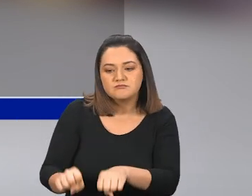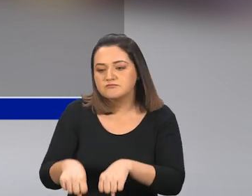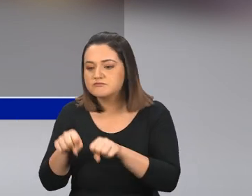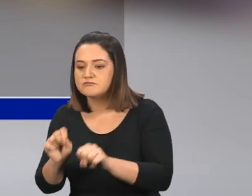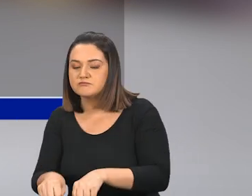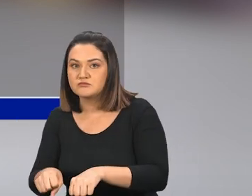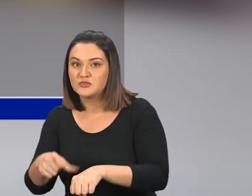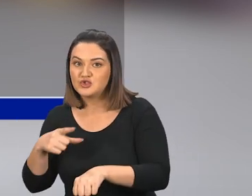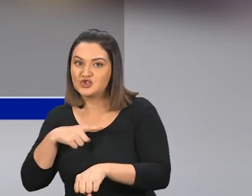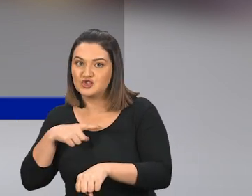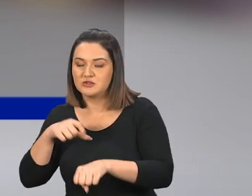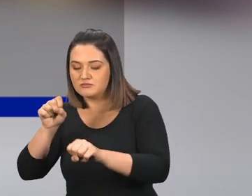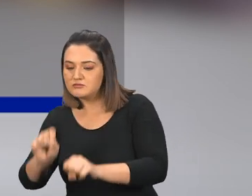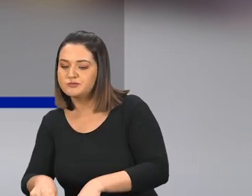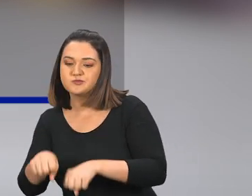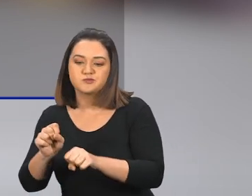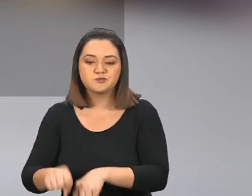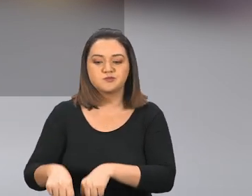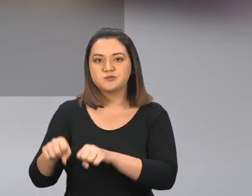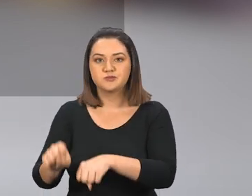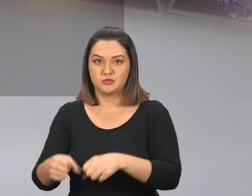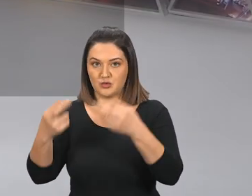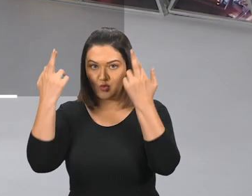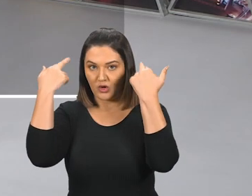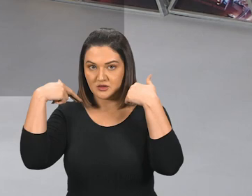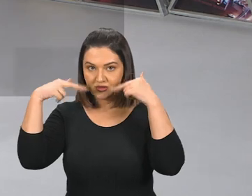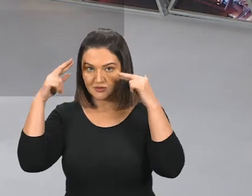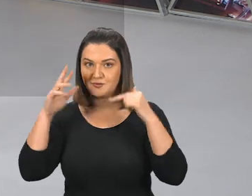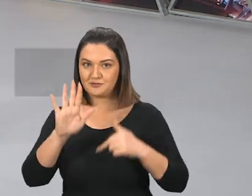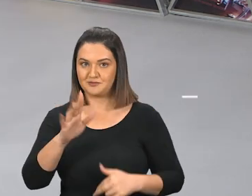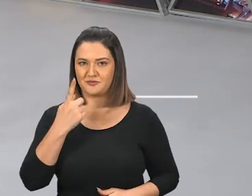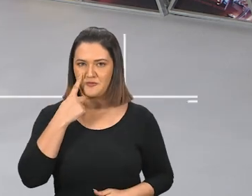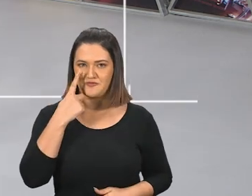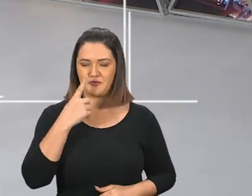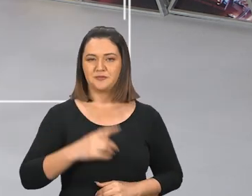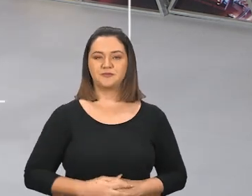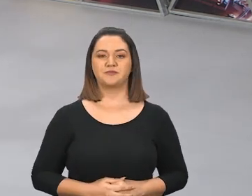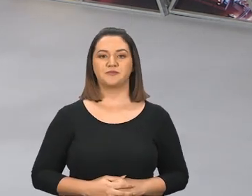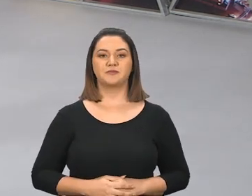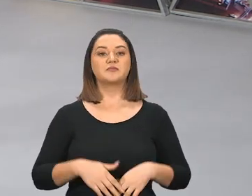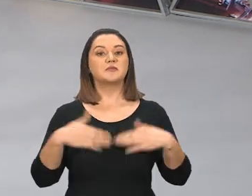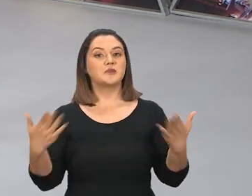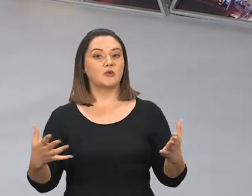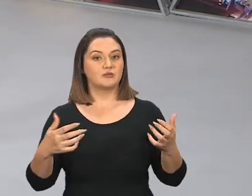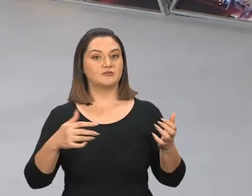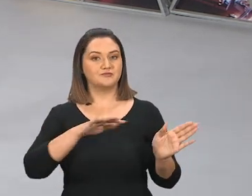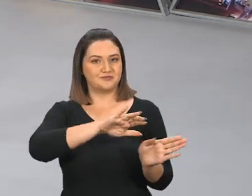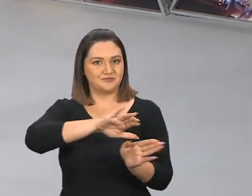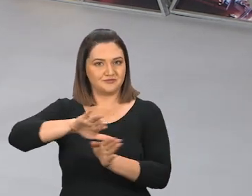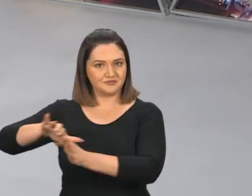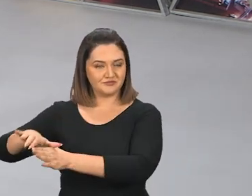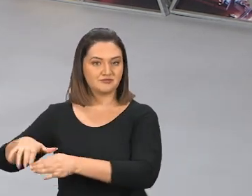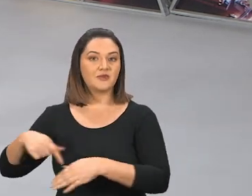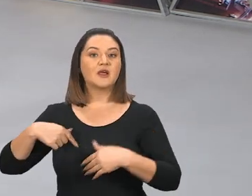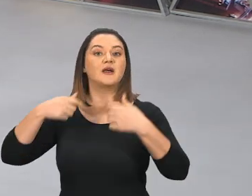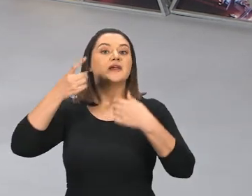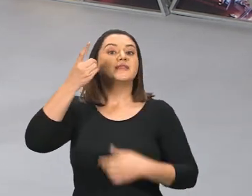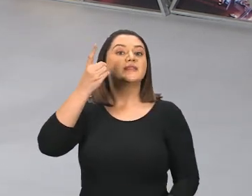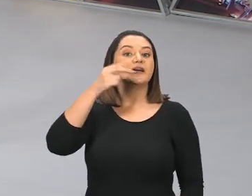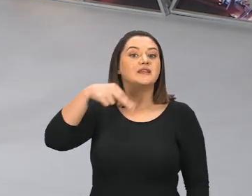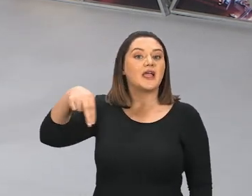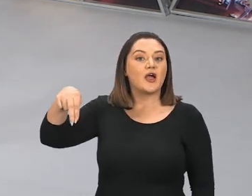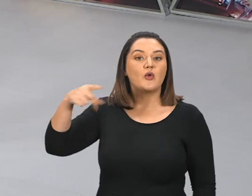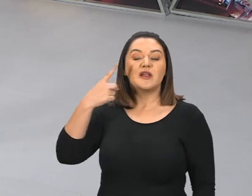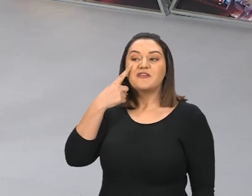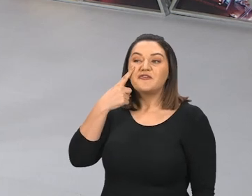alto do que o outro, E o mais alto subiu por último. Uau, paremos aí. Então Daniel, ele tem uma visão, E na visão ele